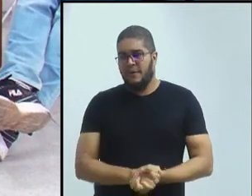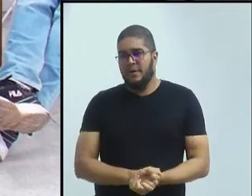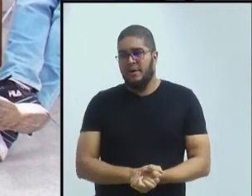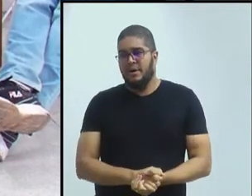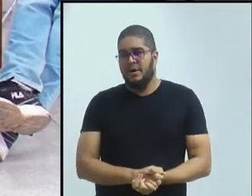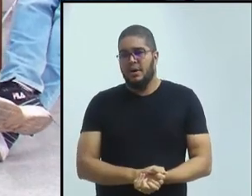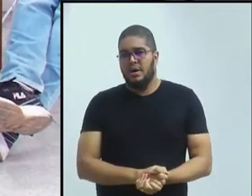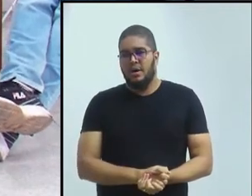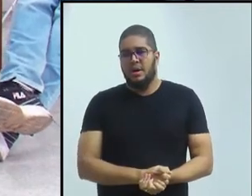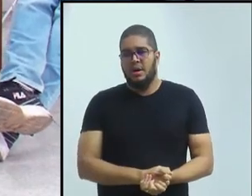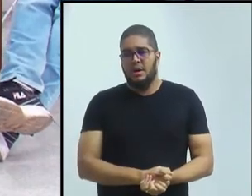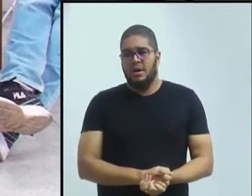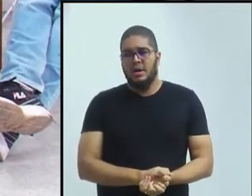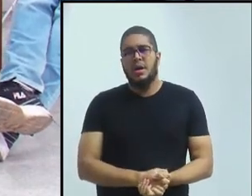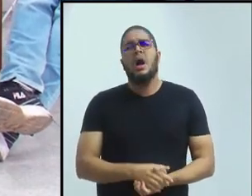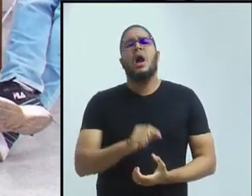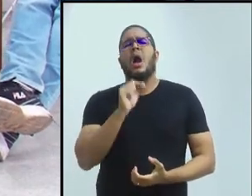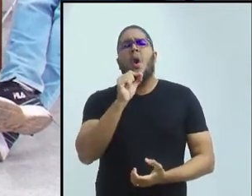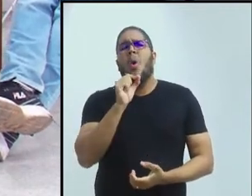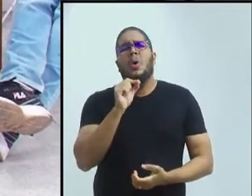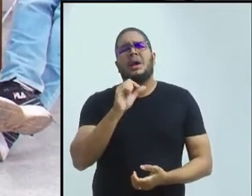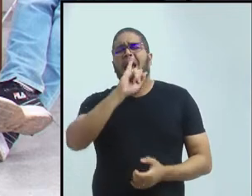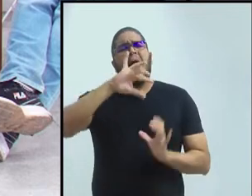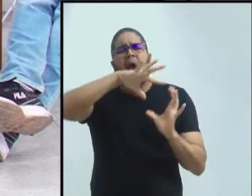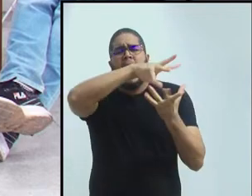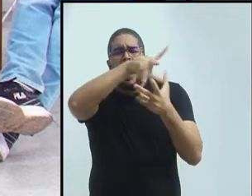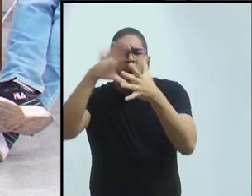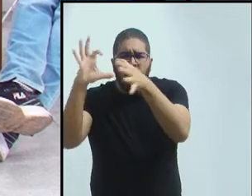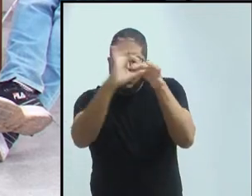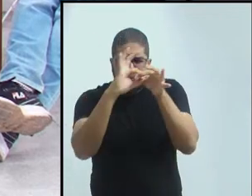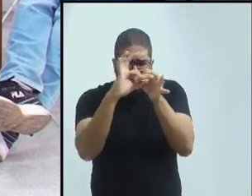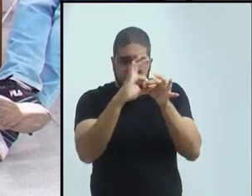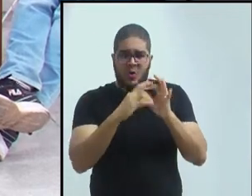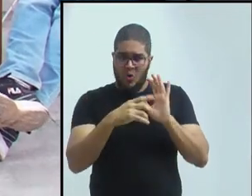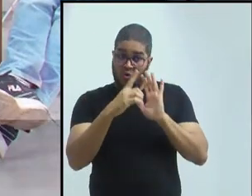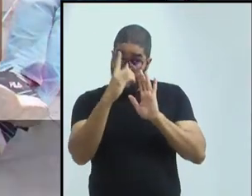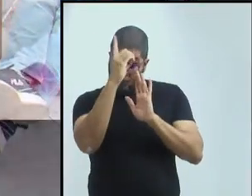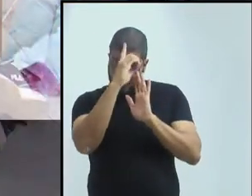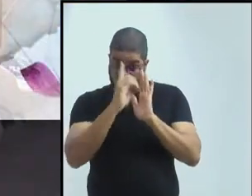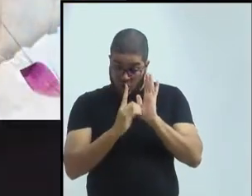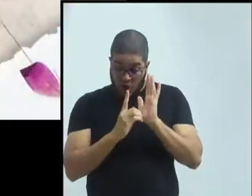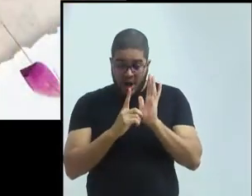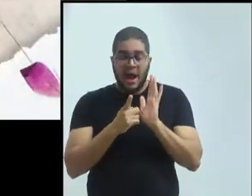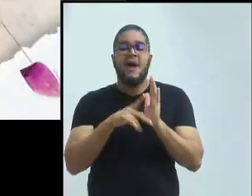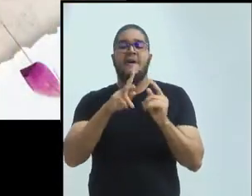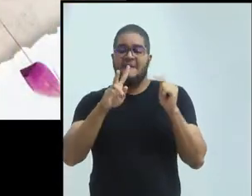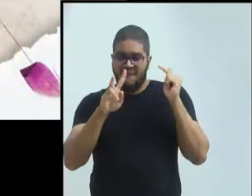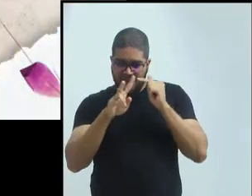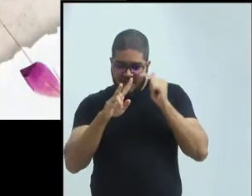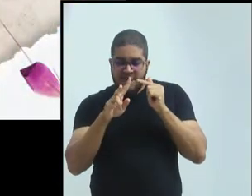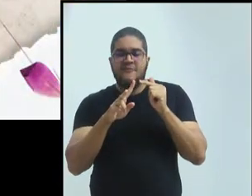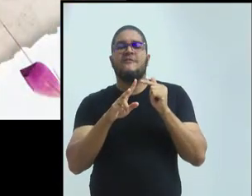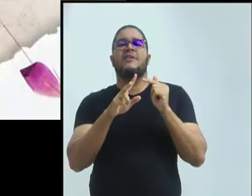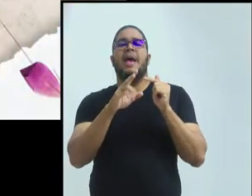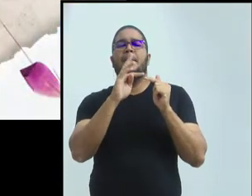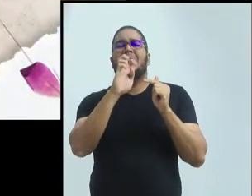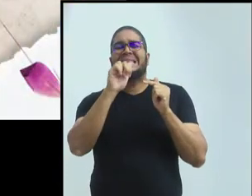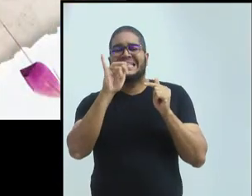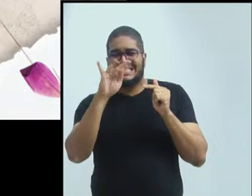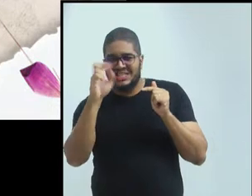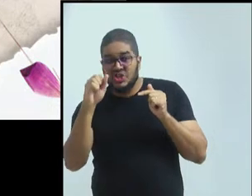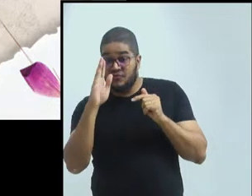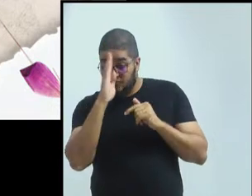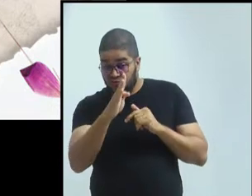Do que é internacionalizar. No dicionário, é um verbo transitivo direto, que significa